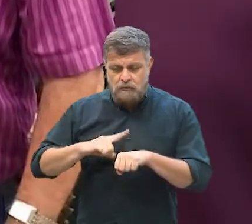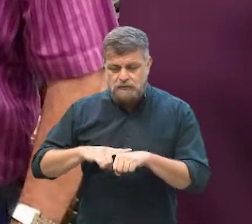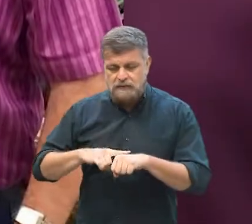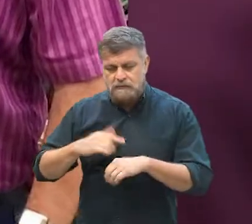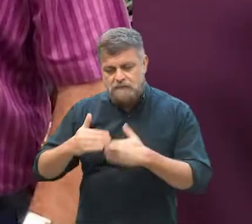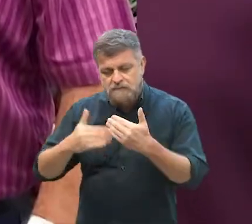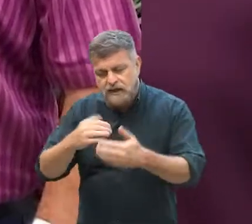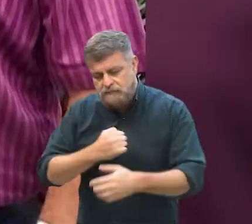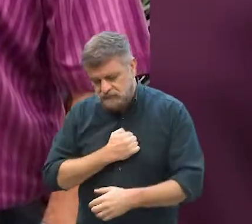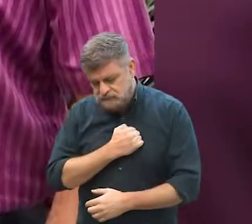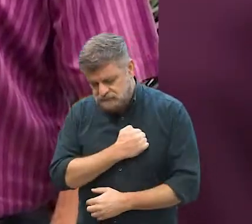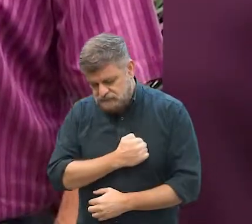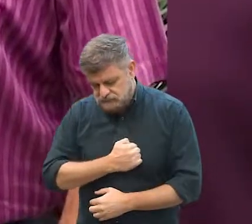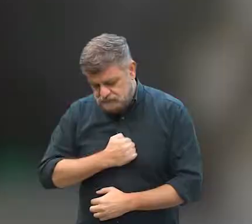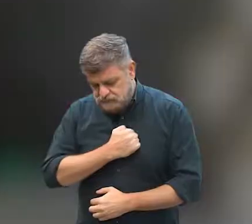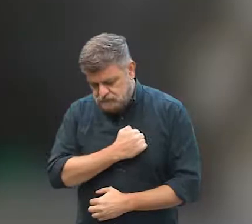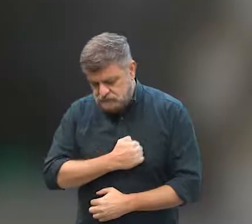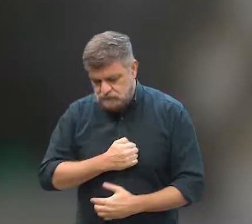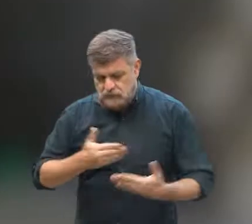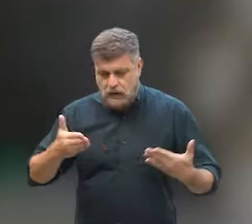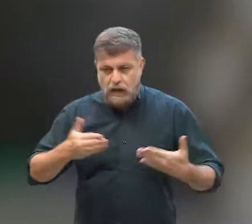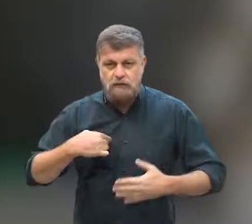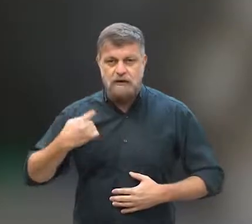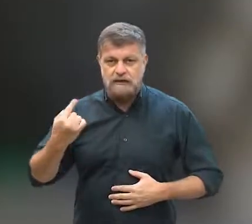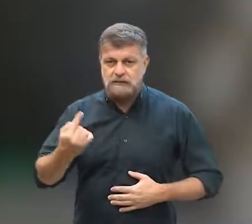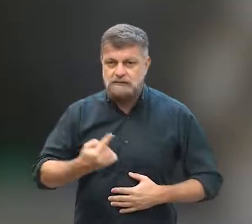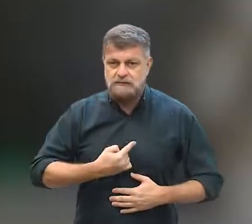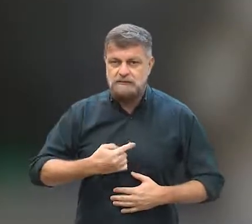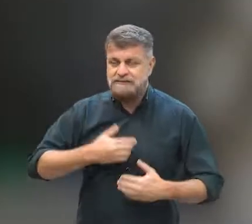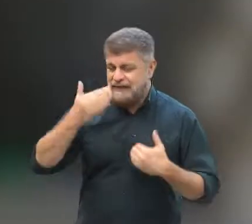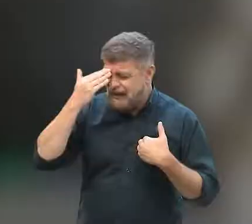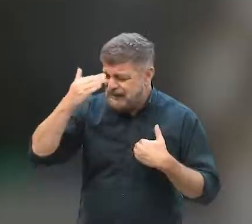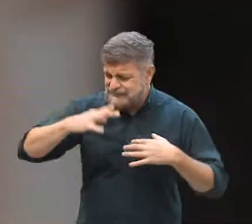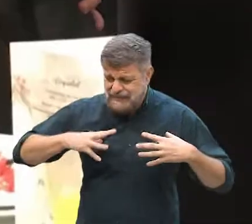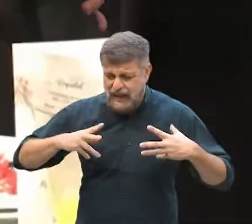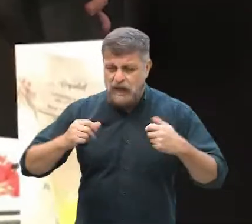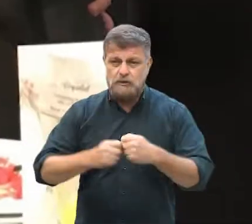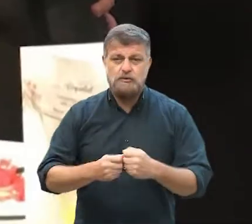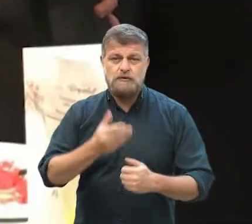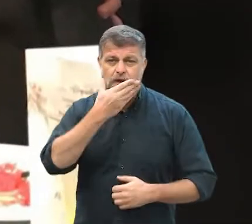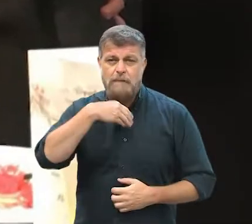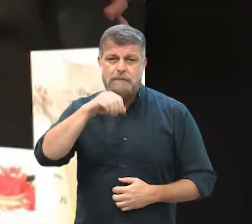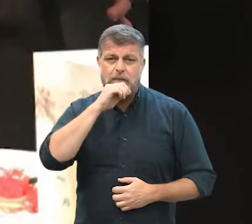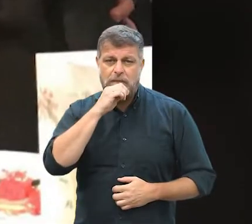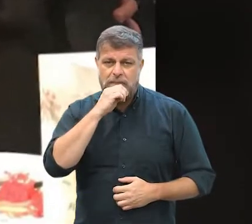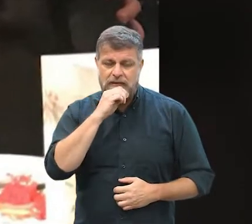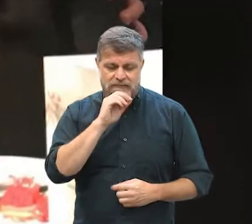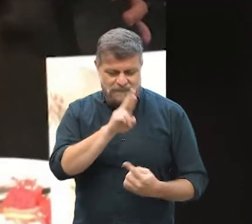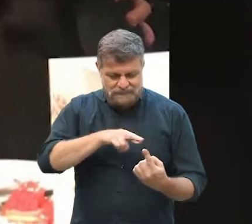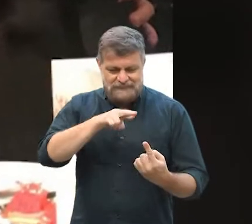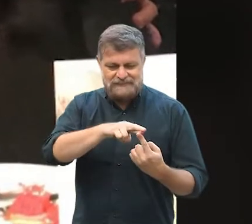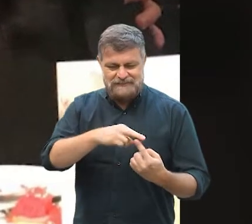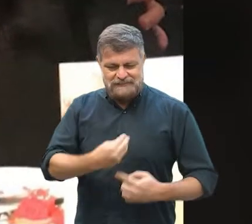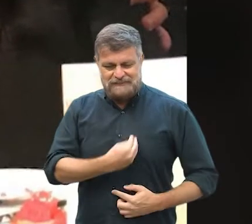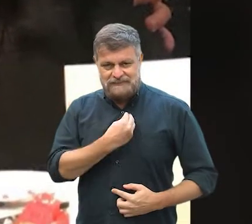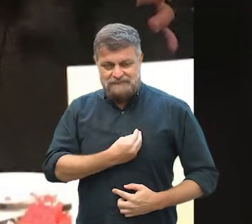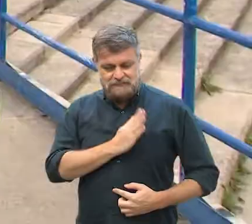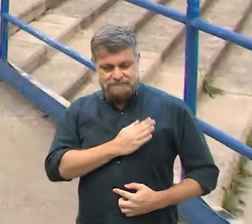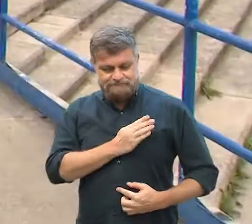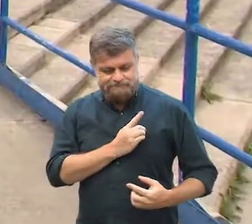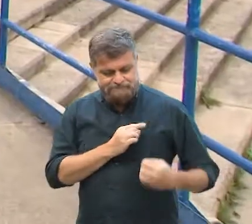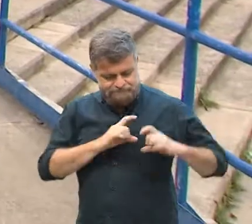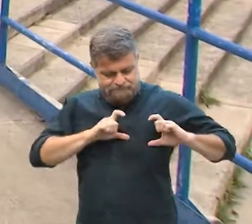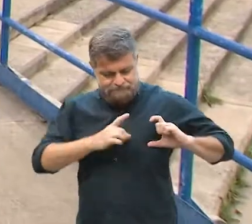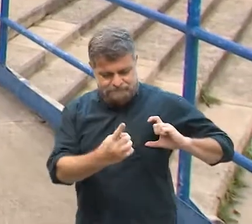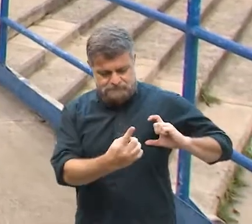saudade, né? Então é realmente agora exercer a gratidão e olhar para tudo que ele foi de bom e continuar fazendo ele presente no nosso coração.